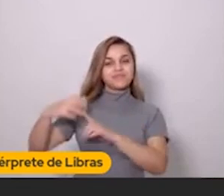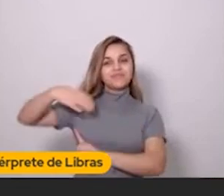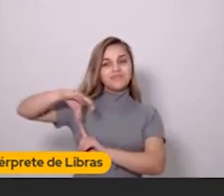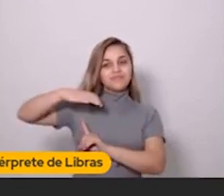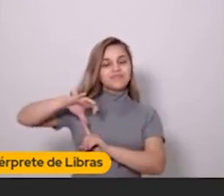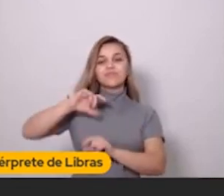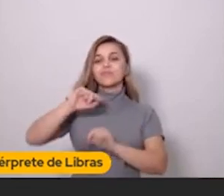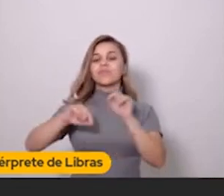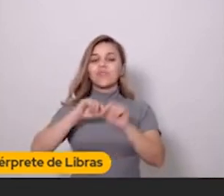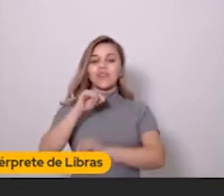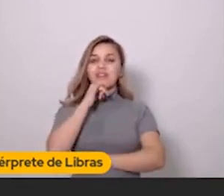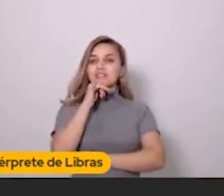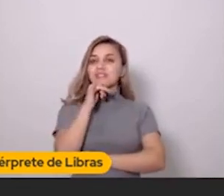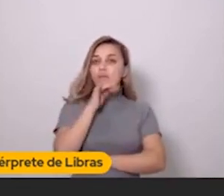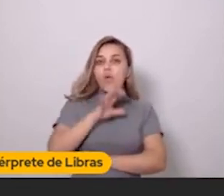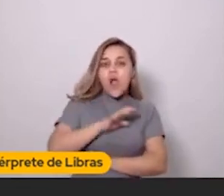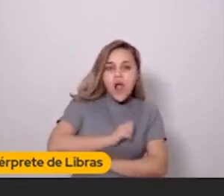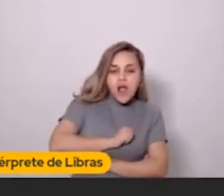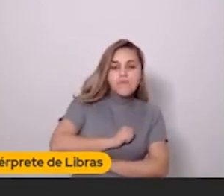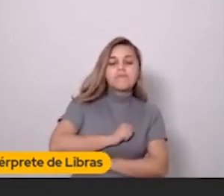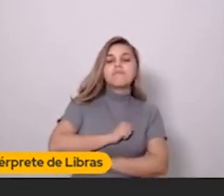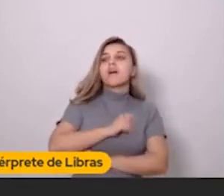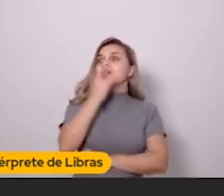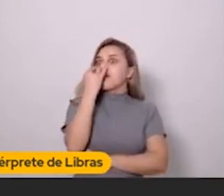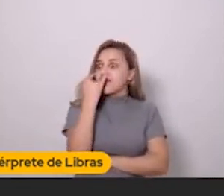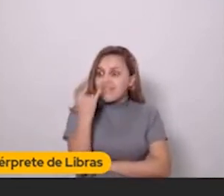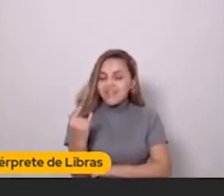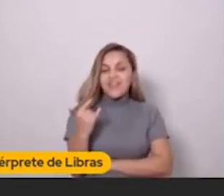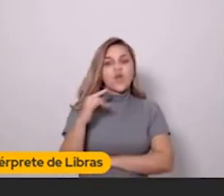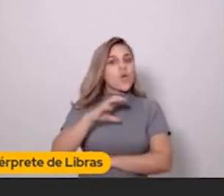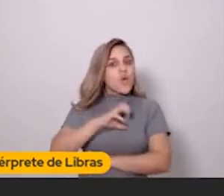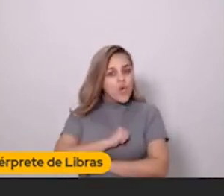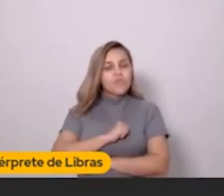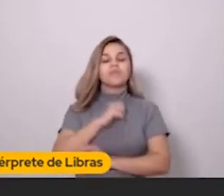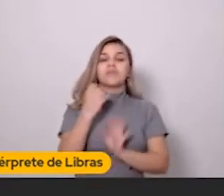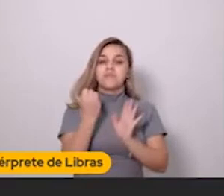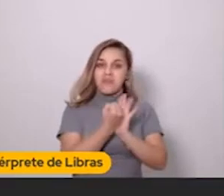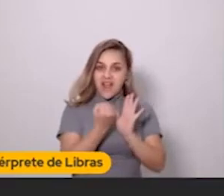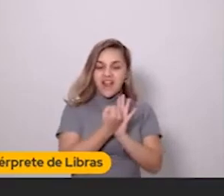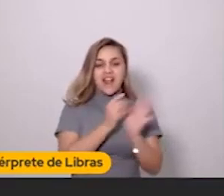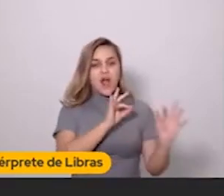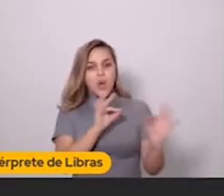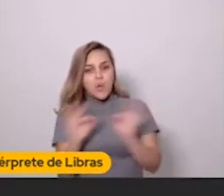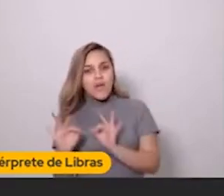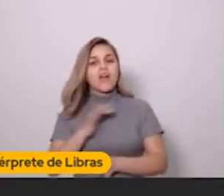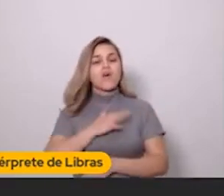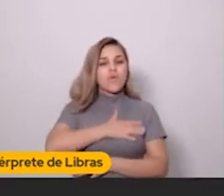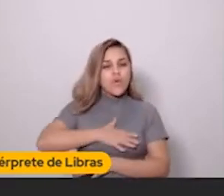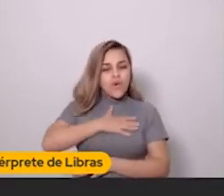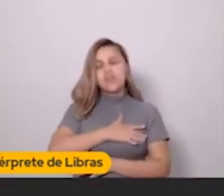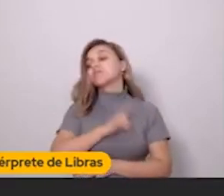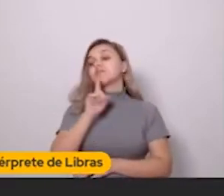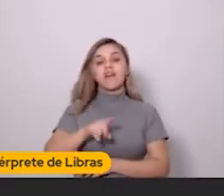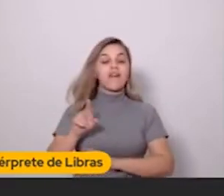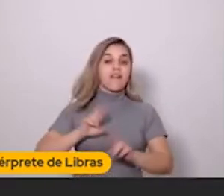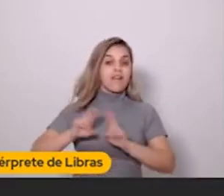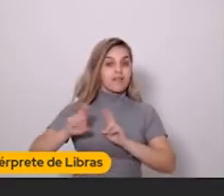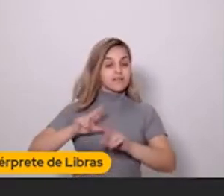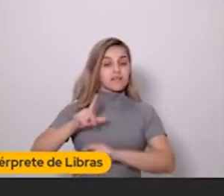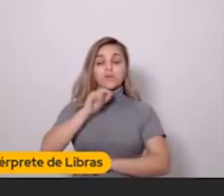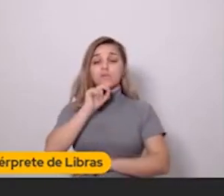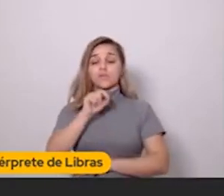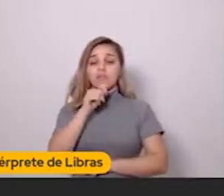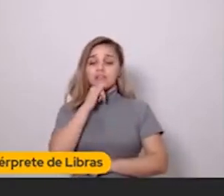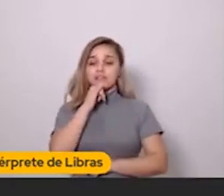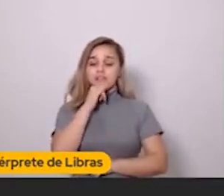fãs. Uma relação de eu gosto dessa marca, eu gosto de acompanhar. É uma relação de eu quero muito